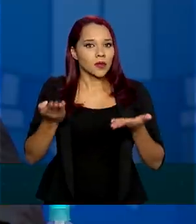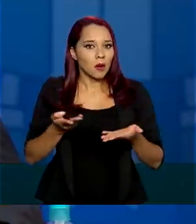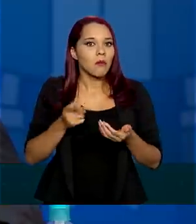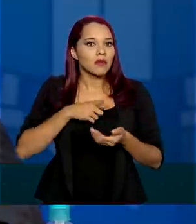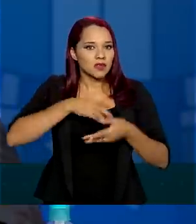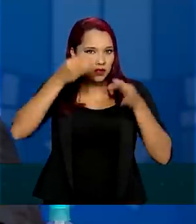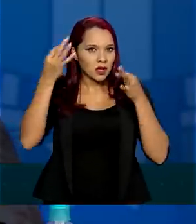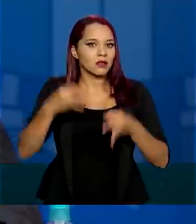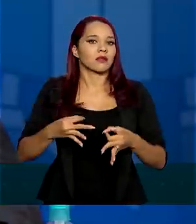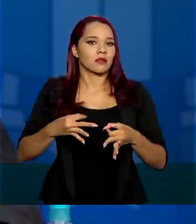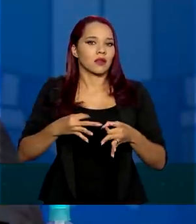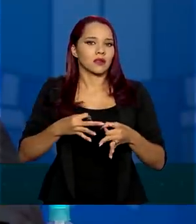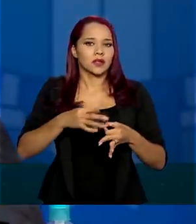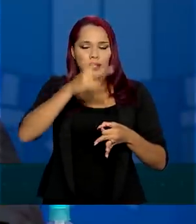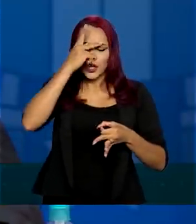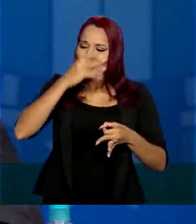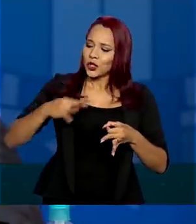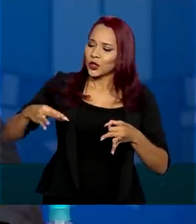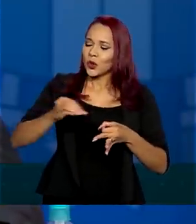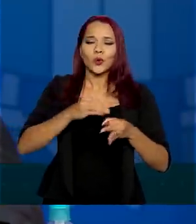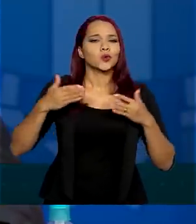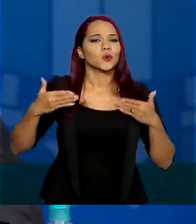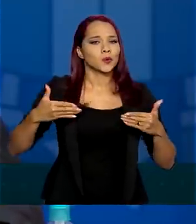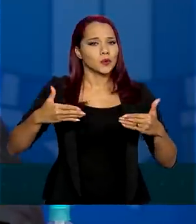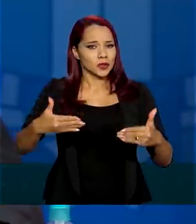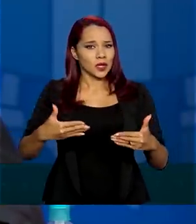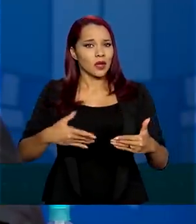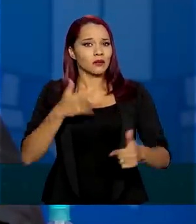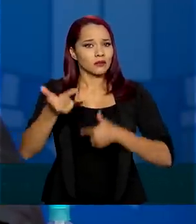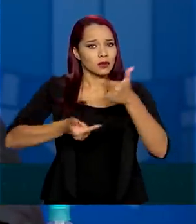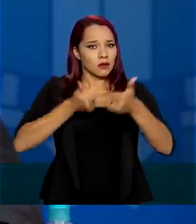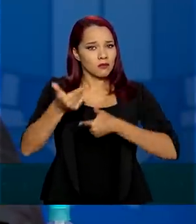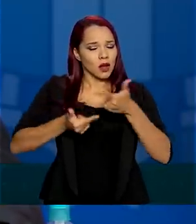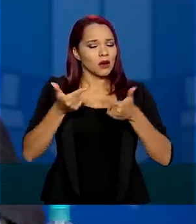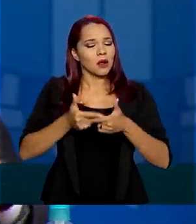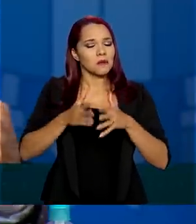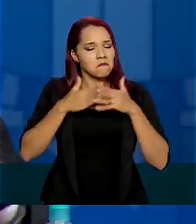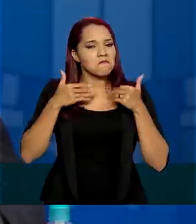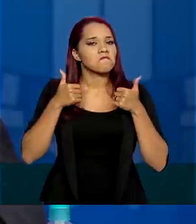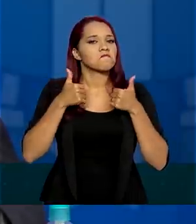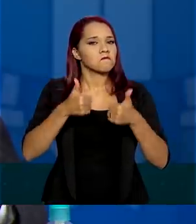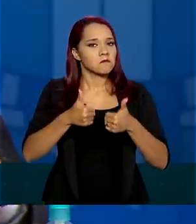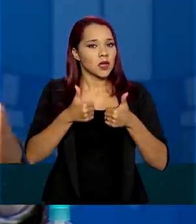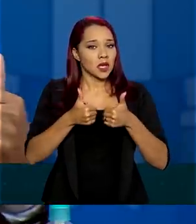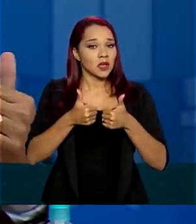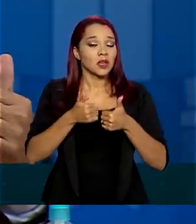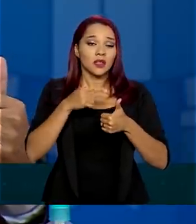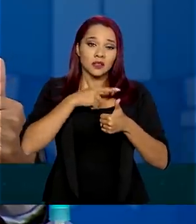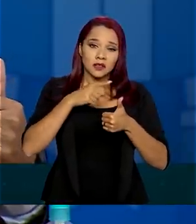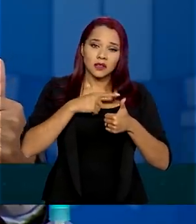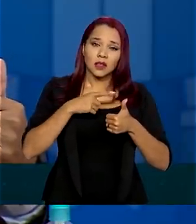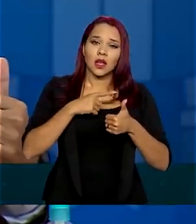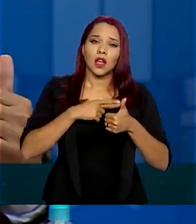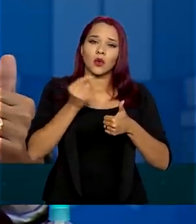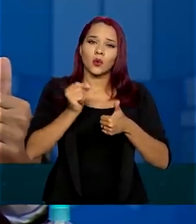garantir para o senhor que todos os ministérios estão trabalhando bem dentro de um conceito